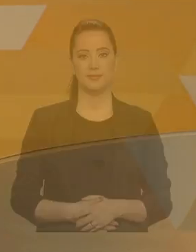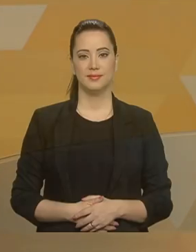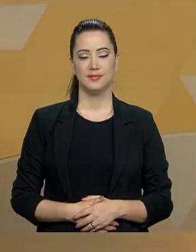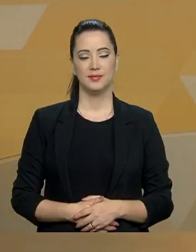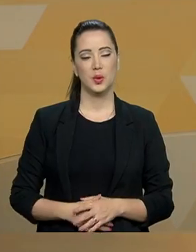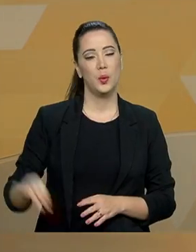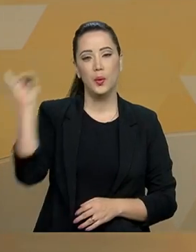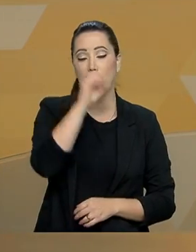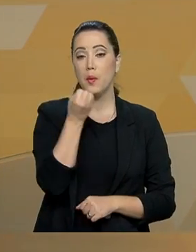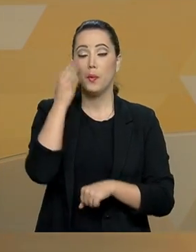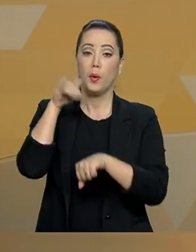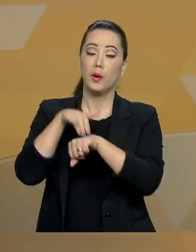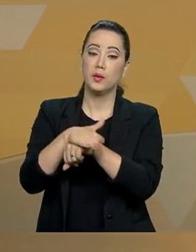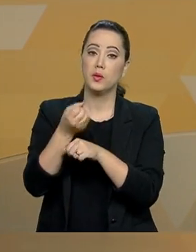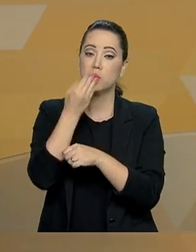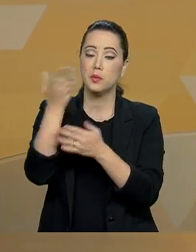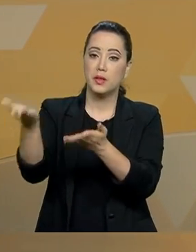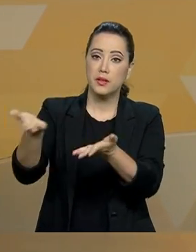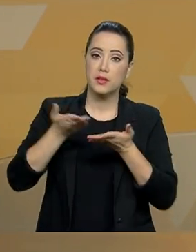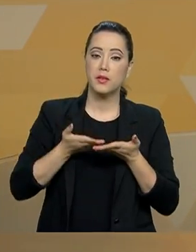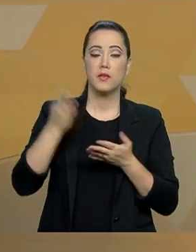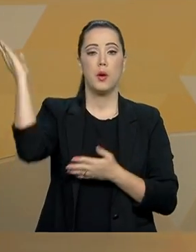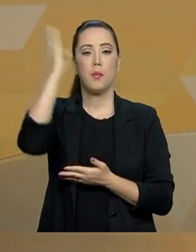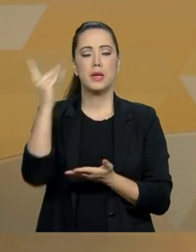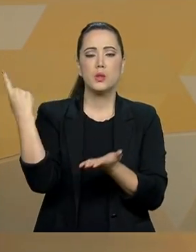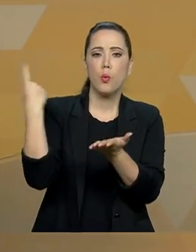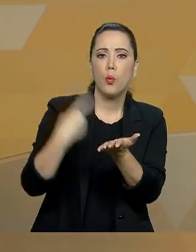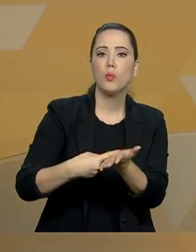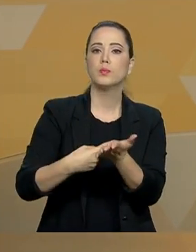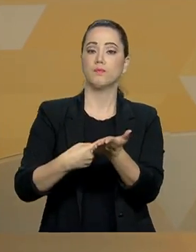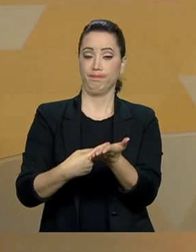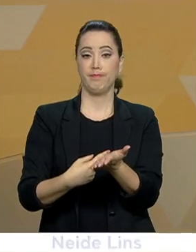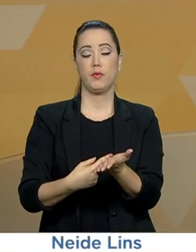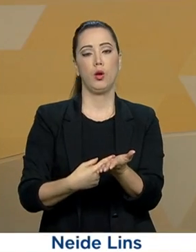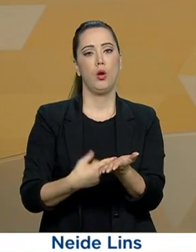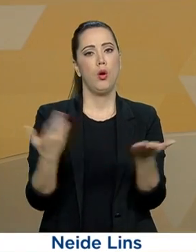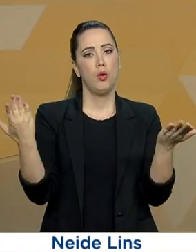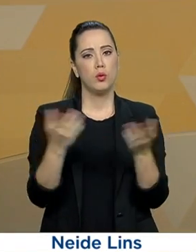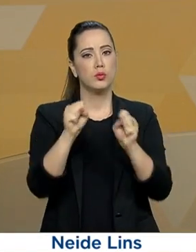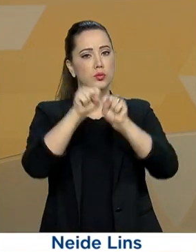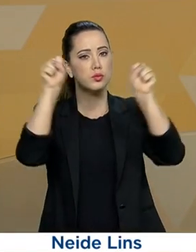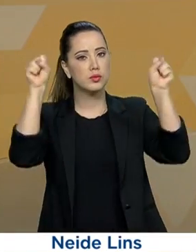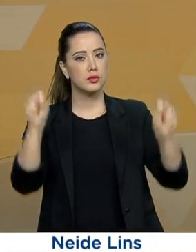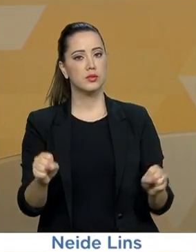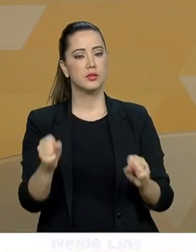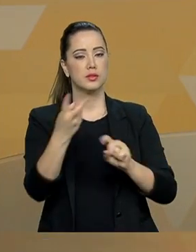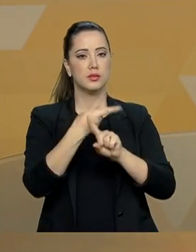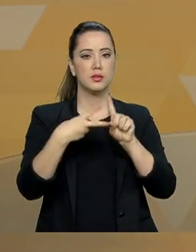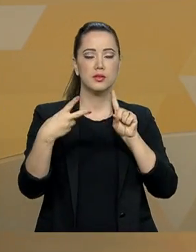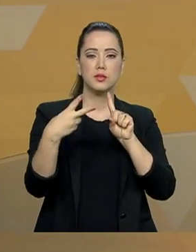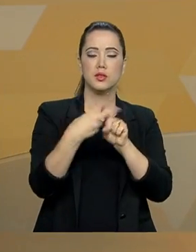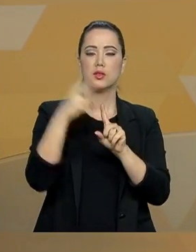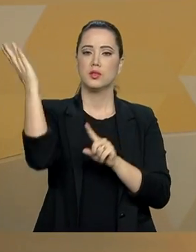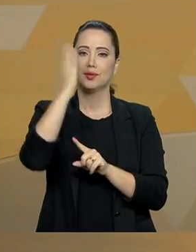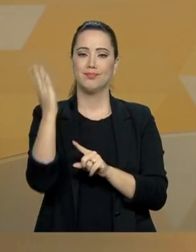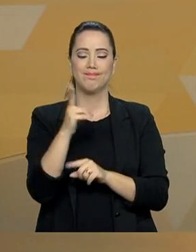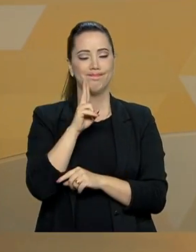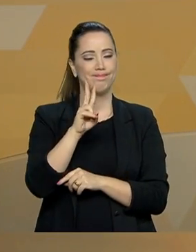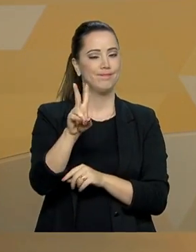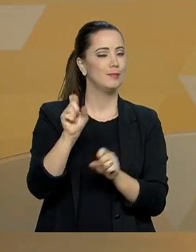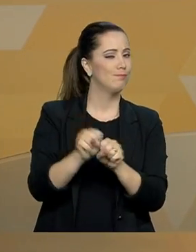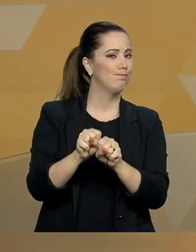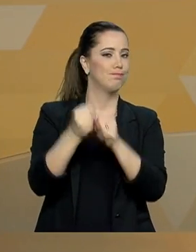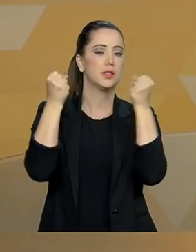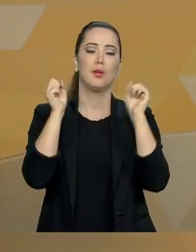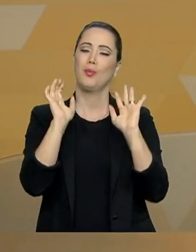Olá, boa noite e seja bem-vindo ao Brasil em Pauta. O atual sistema previdenciário brasileiro é considerado insustentável